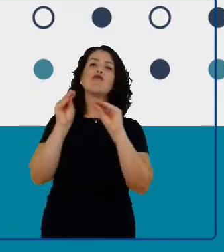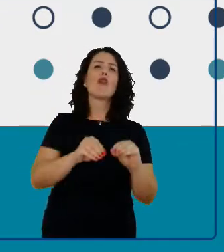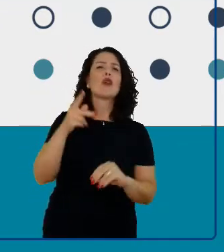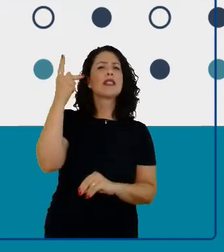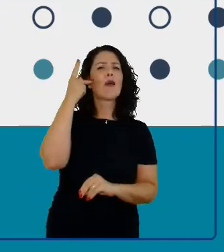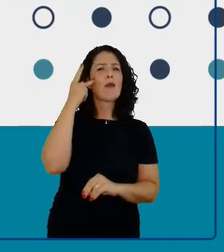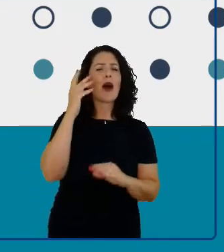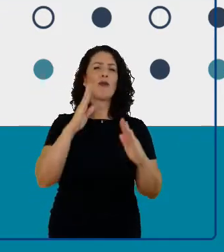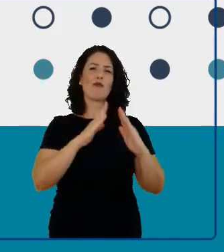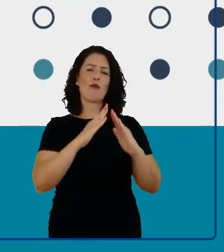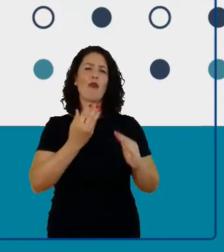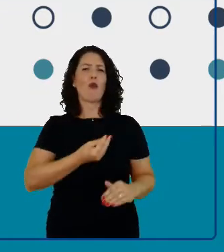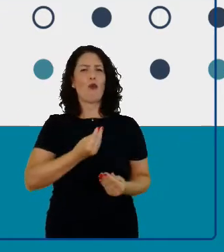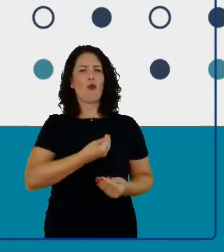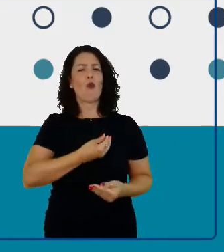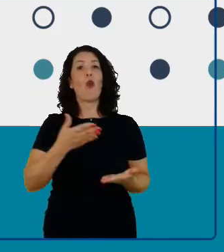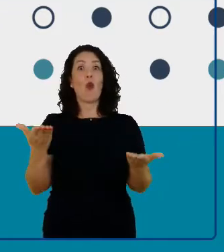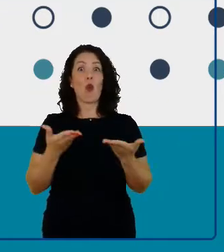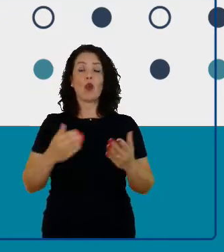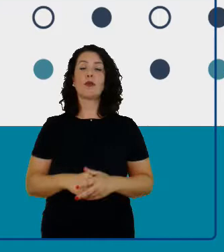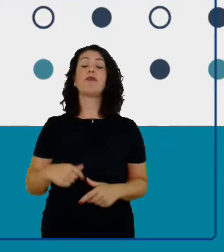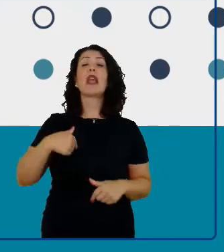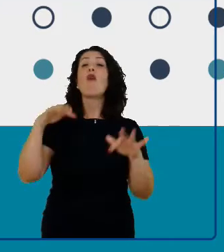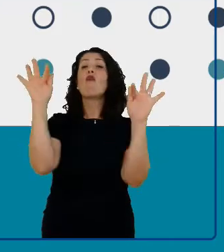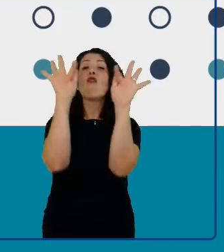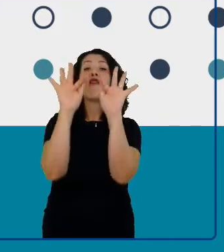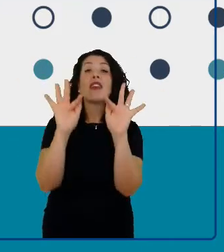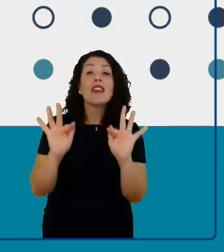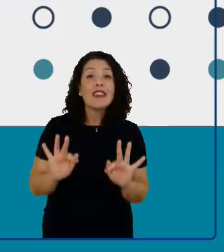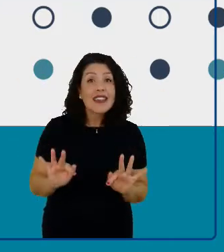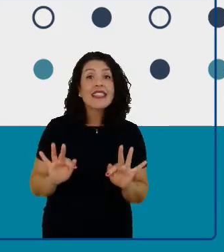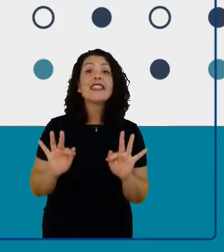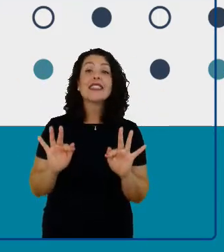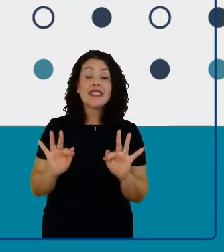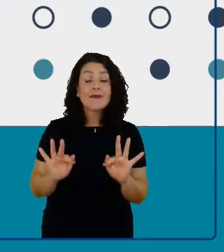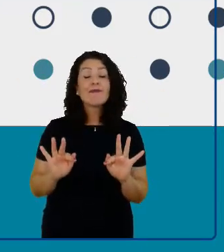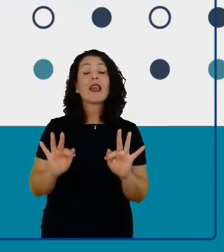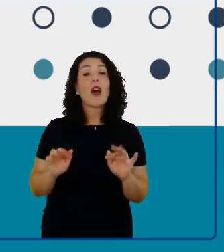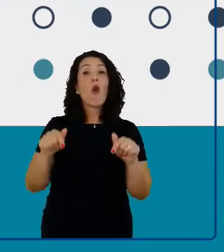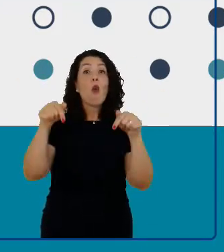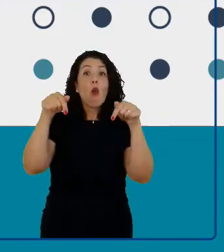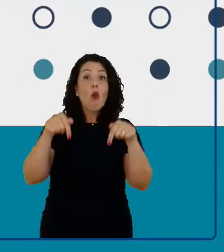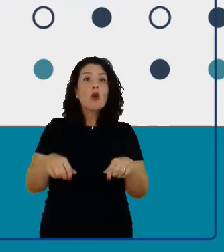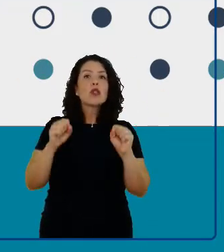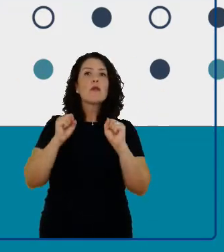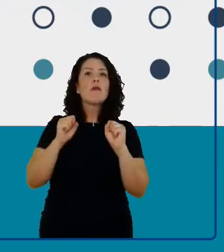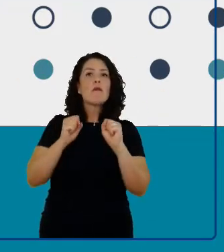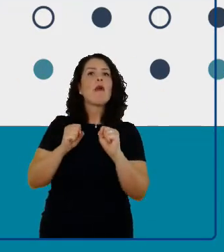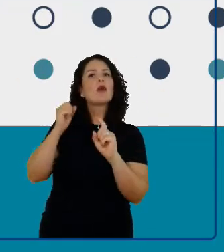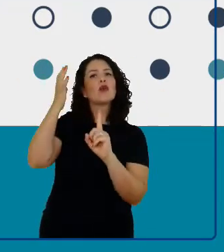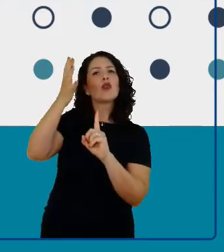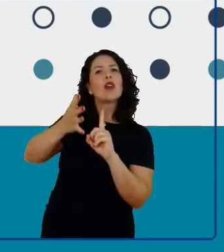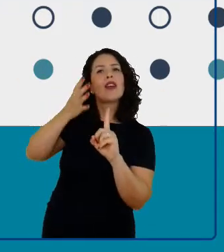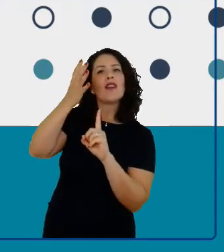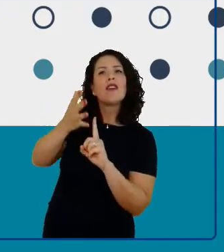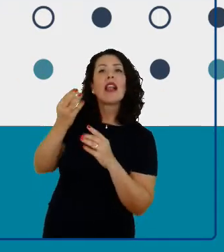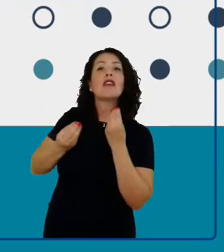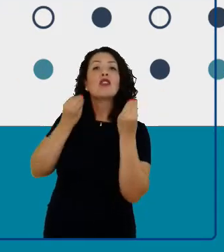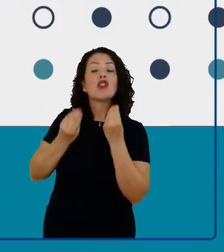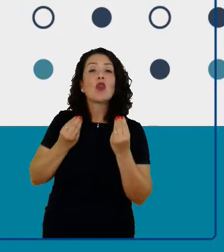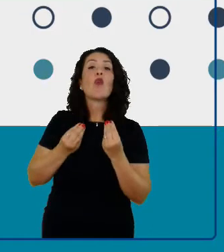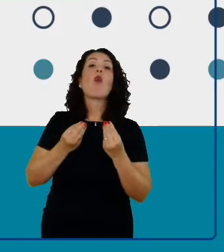Eu estou muito feliz para falar hoje sobre STEM, sobre STEM Learning.